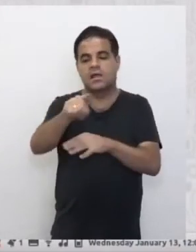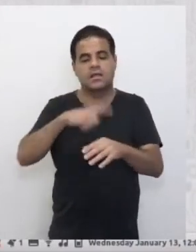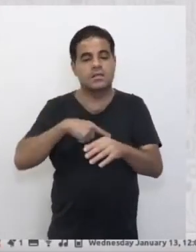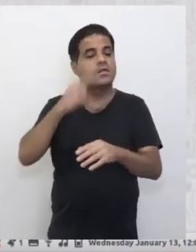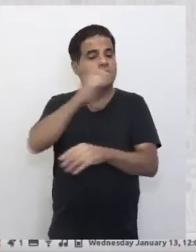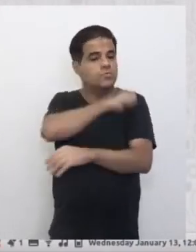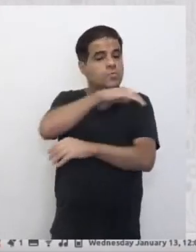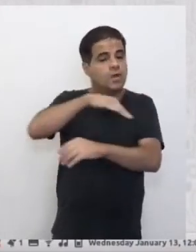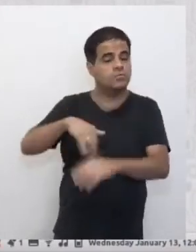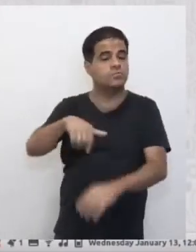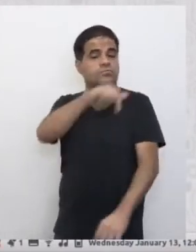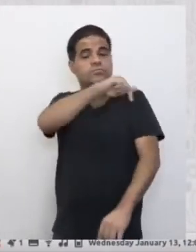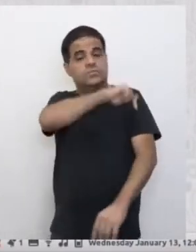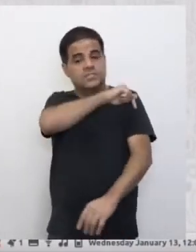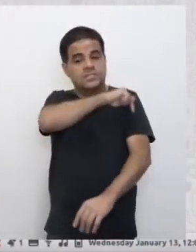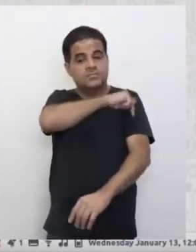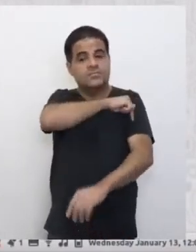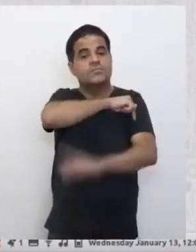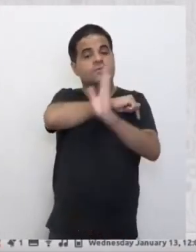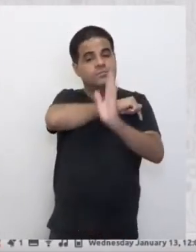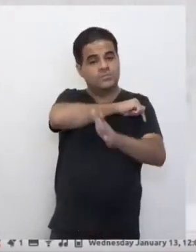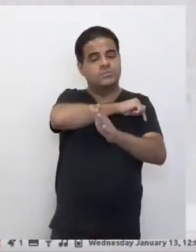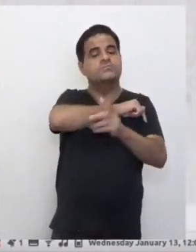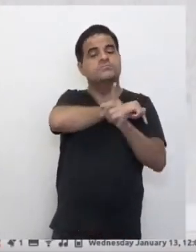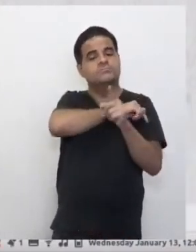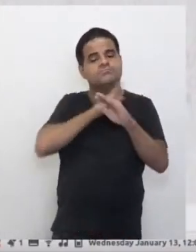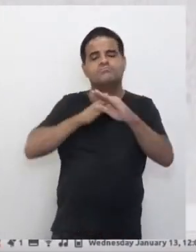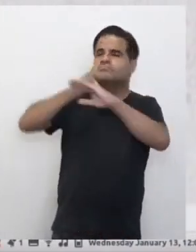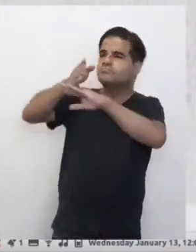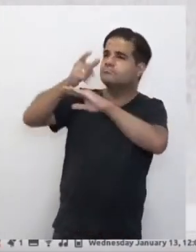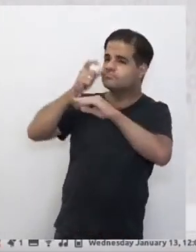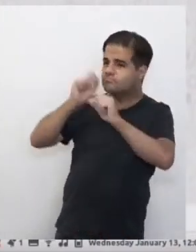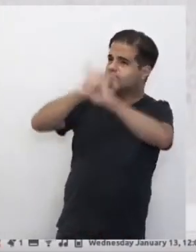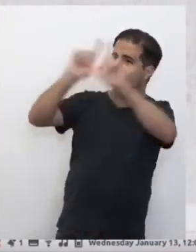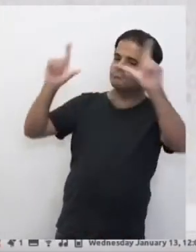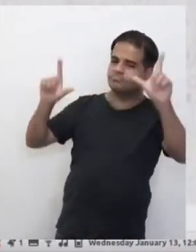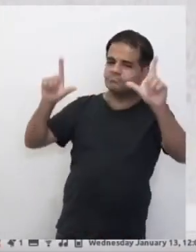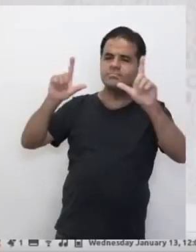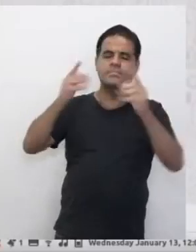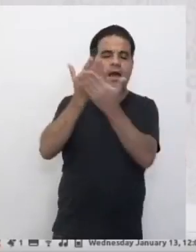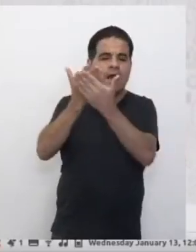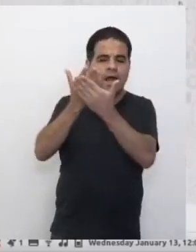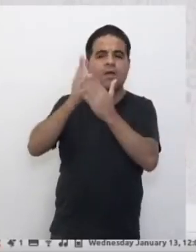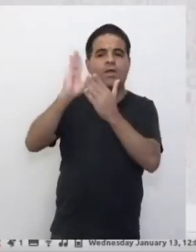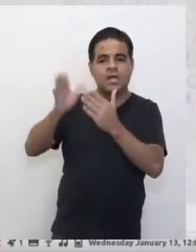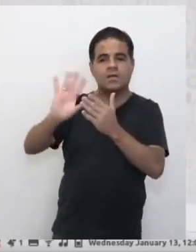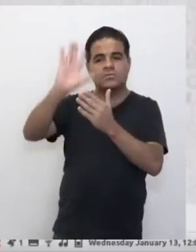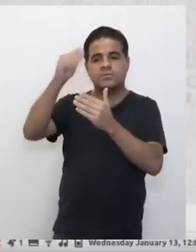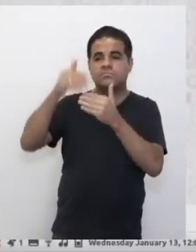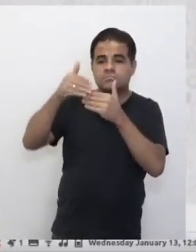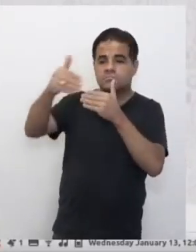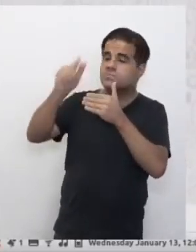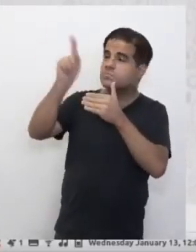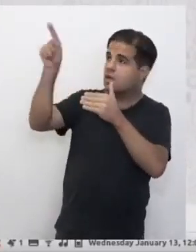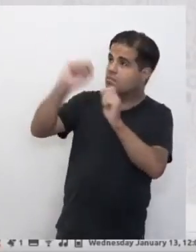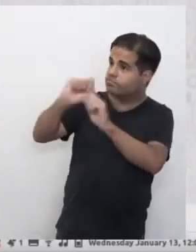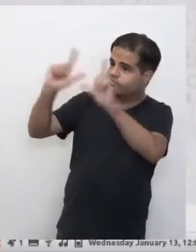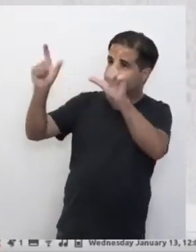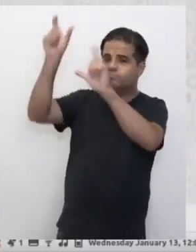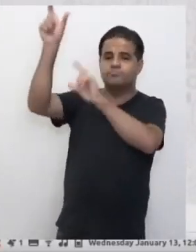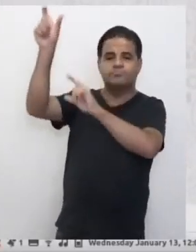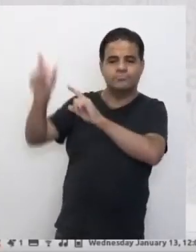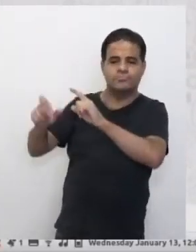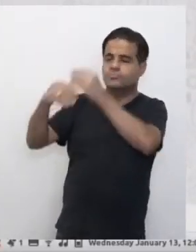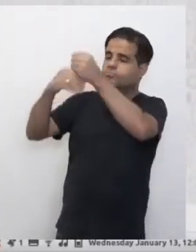Eu sou aluno do sétimo ano, tô aqui no sétimo ano, entrei lá, vai aparecer a minha aula que tá acontecendo, e aqui do lado o